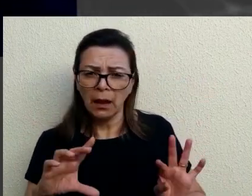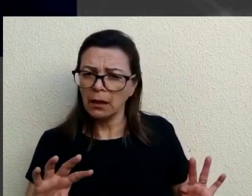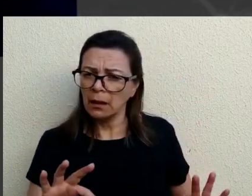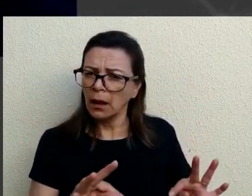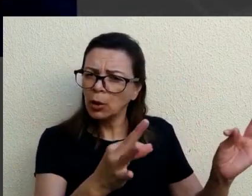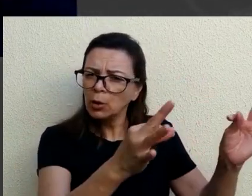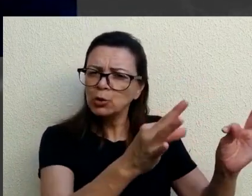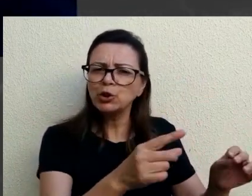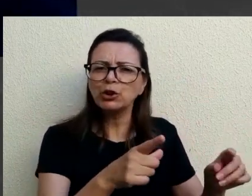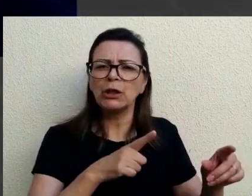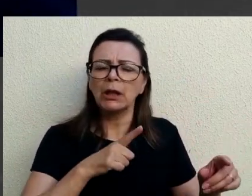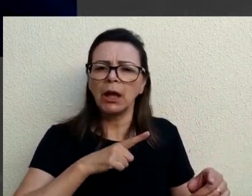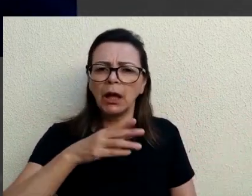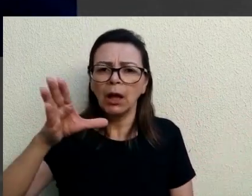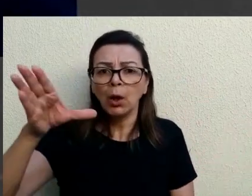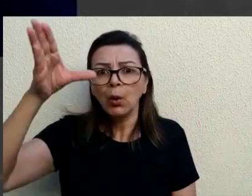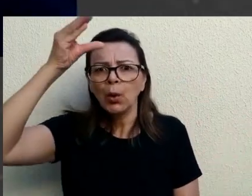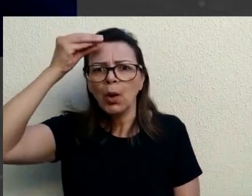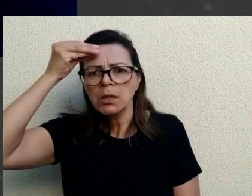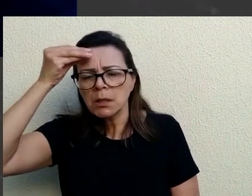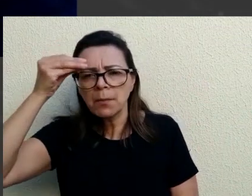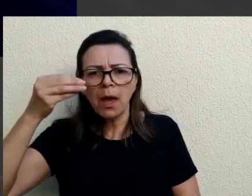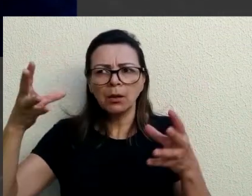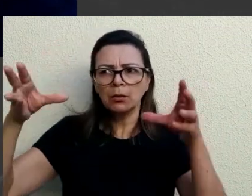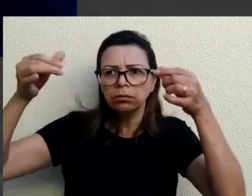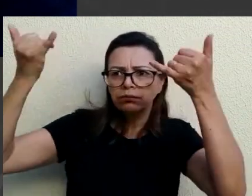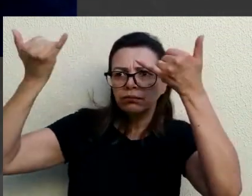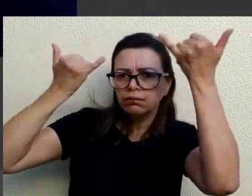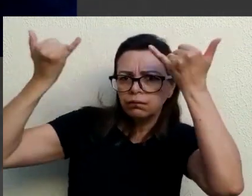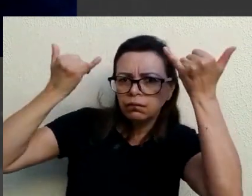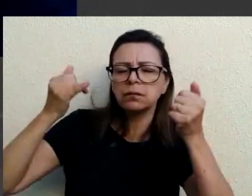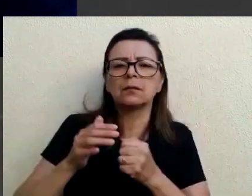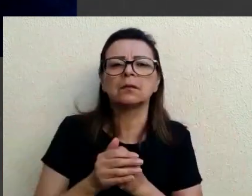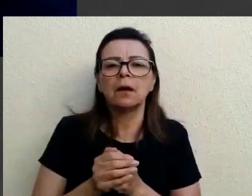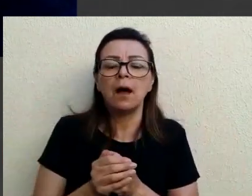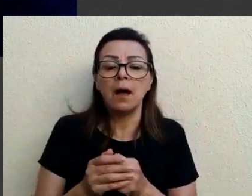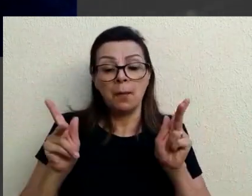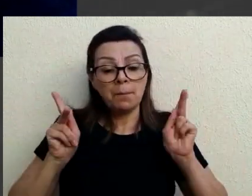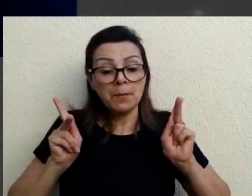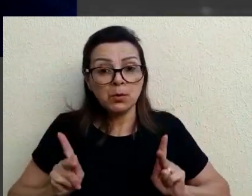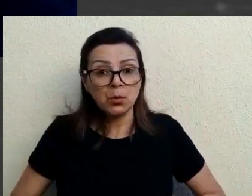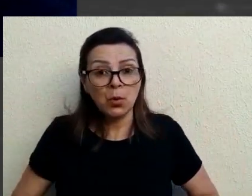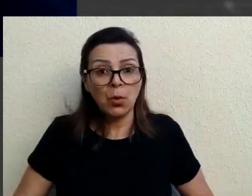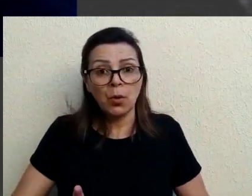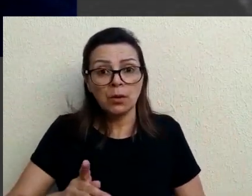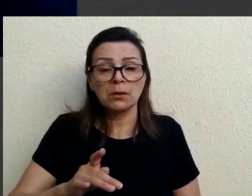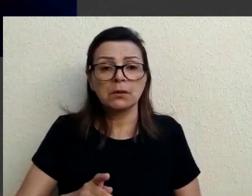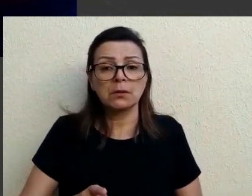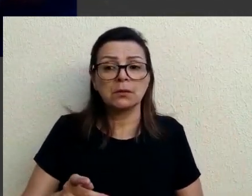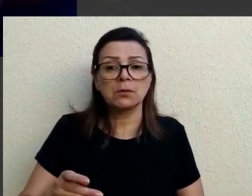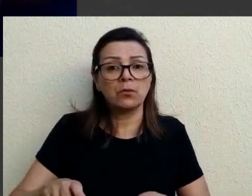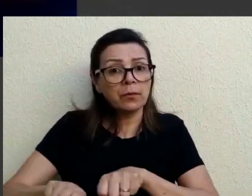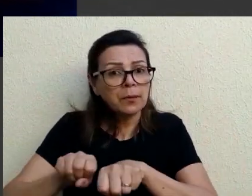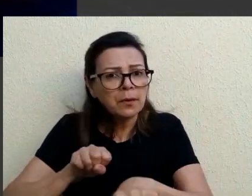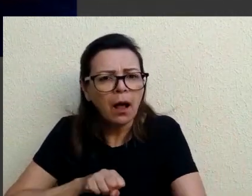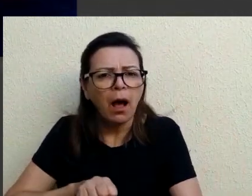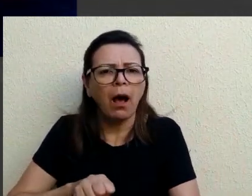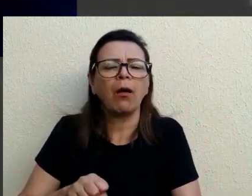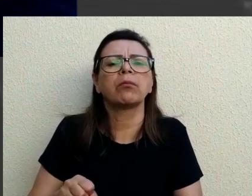tecnologia, tem conhecimento, tem profissionais capacitados, mas talvez falte um pouquinho de investimento